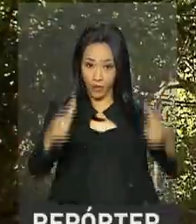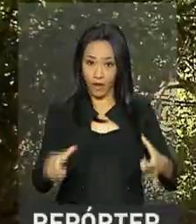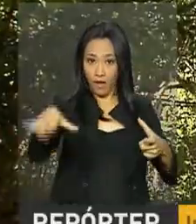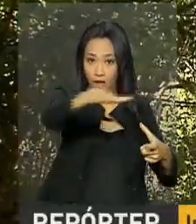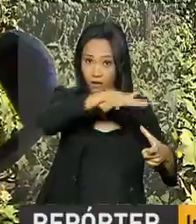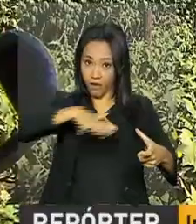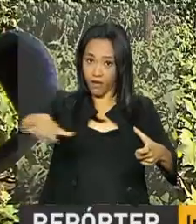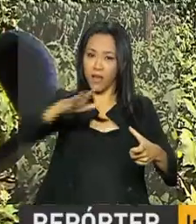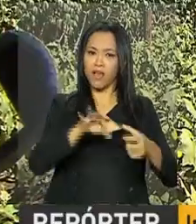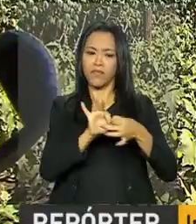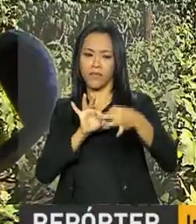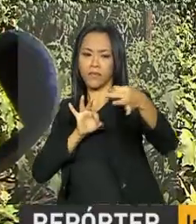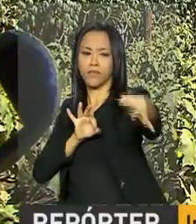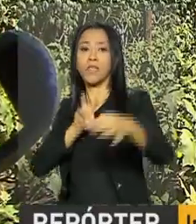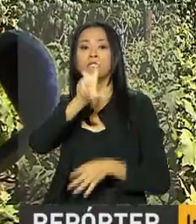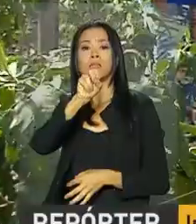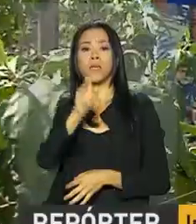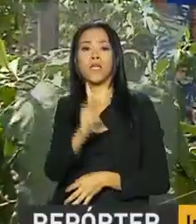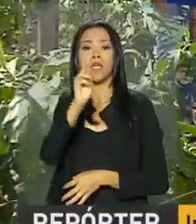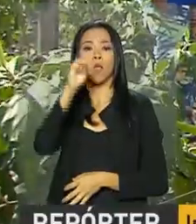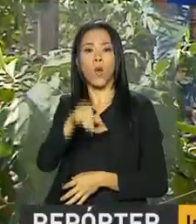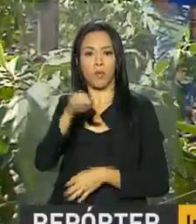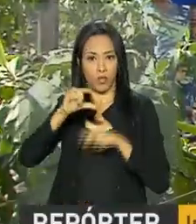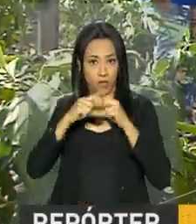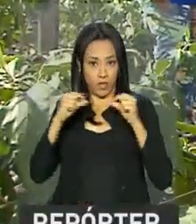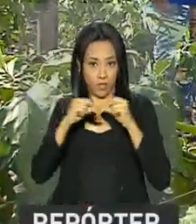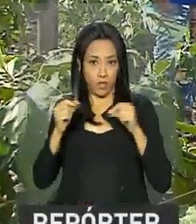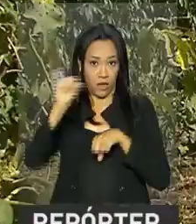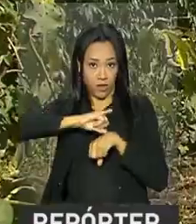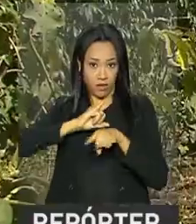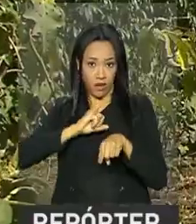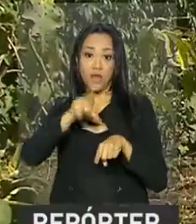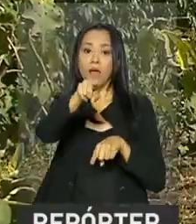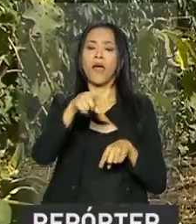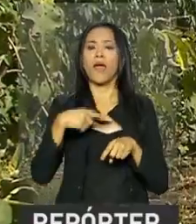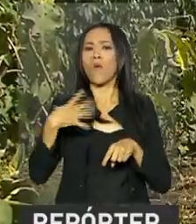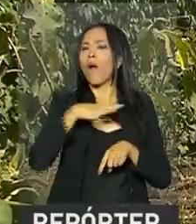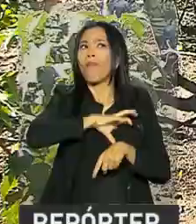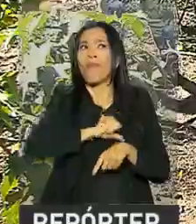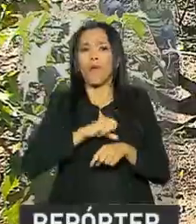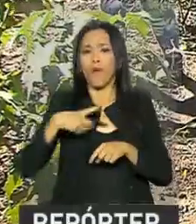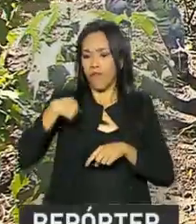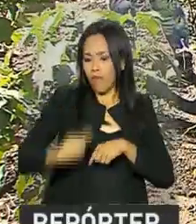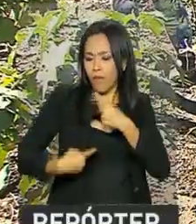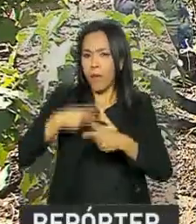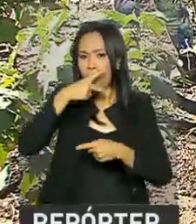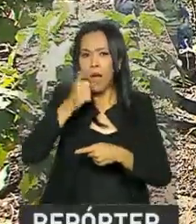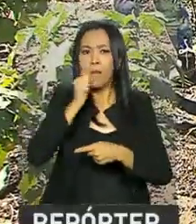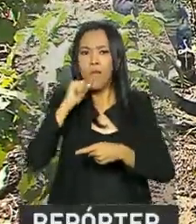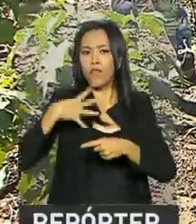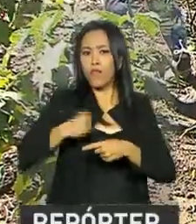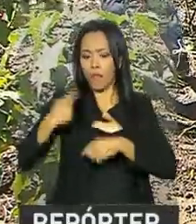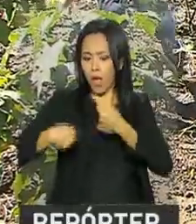propriedade, a 50 quilômetros de Brasília, o amor à terra passa de geração para geração. Pai, mãe e